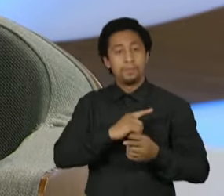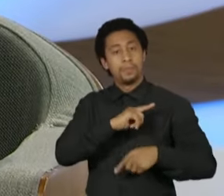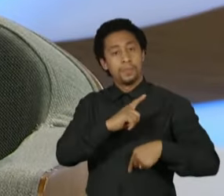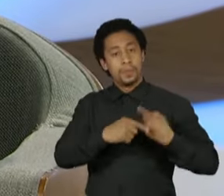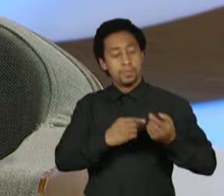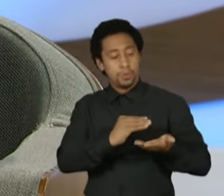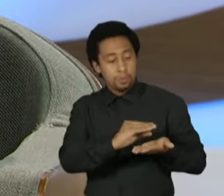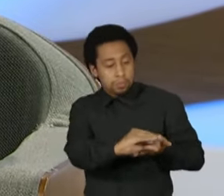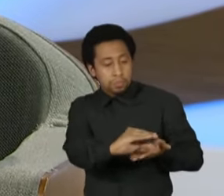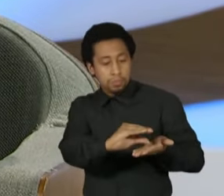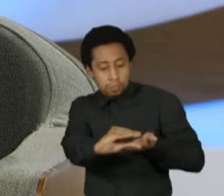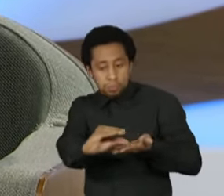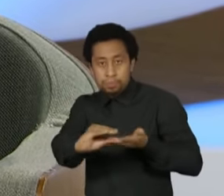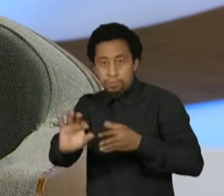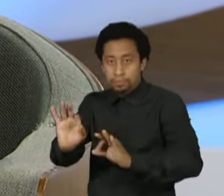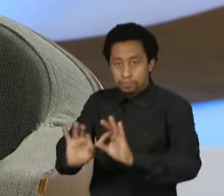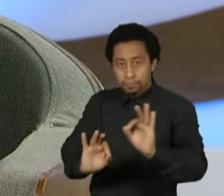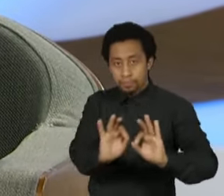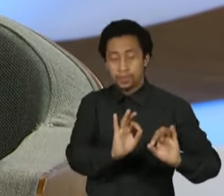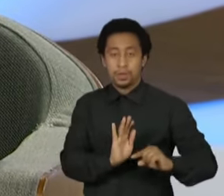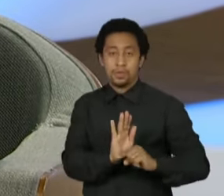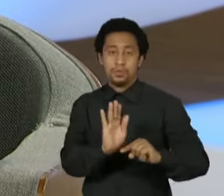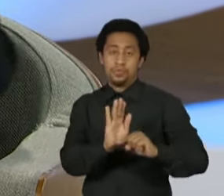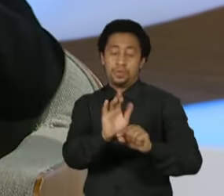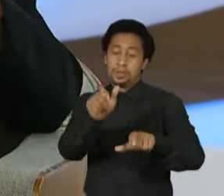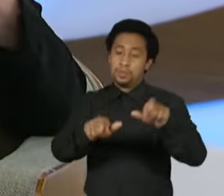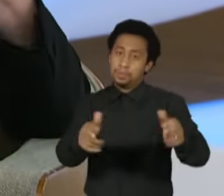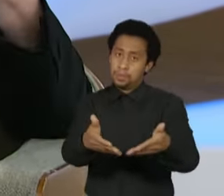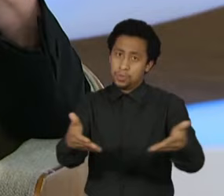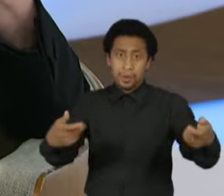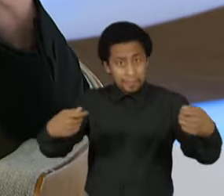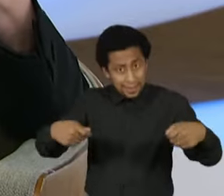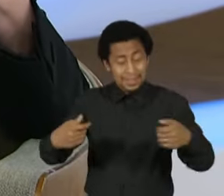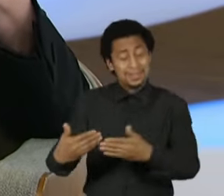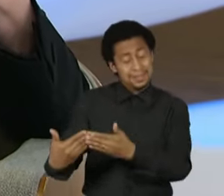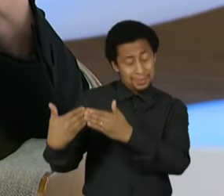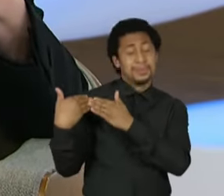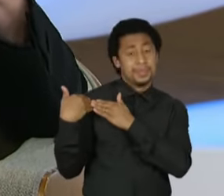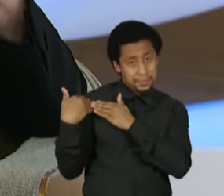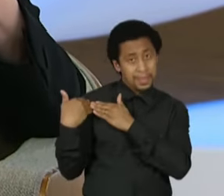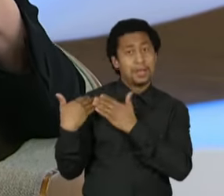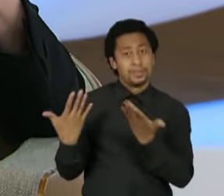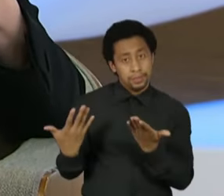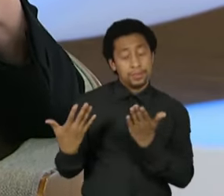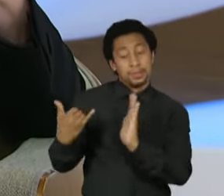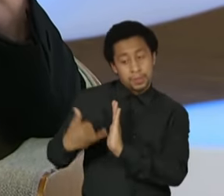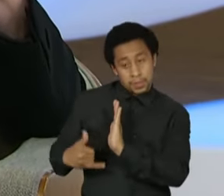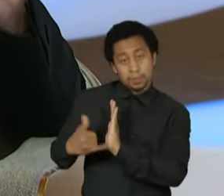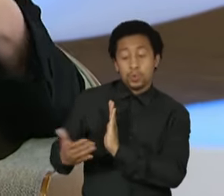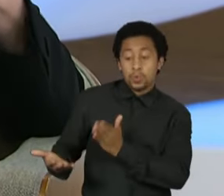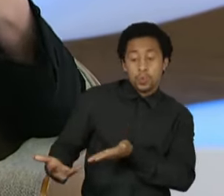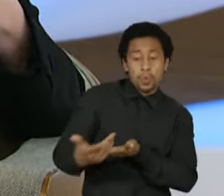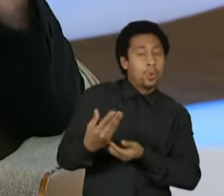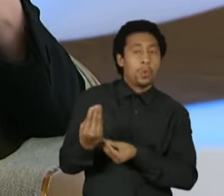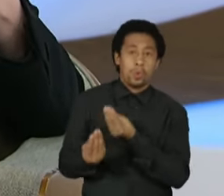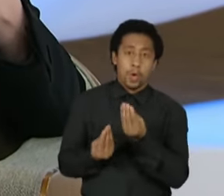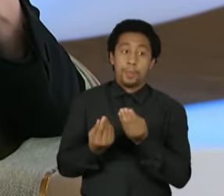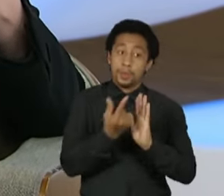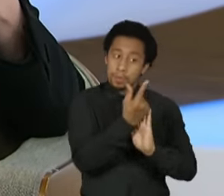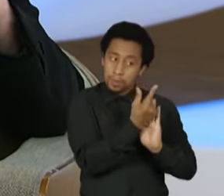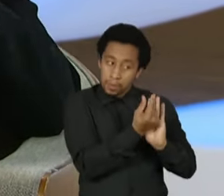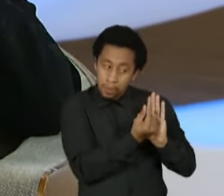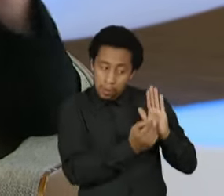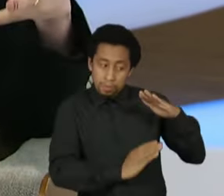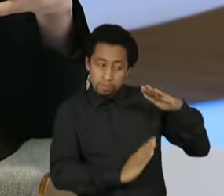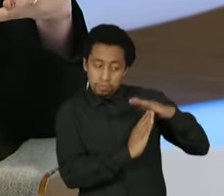pessoas, para fazer com que esse dinheiro chegue lá na ponta. Para isso, você tem que ter responsabilidade fiscal. Então, a âncora fiscal do teto de gasto vai